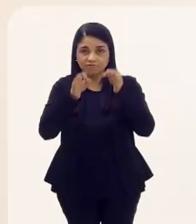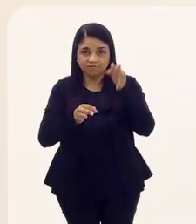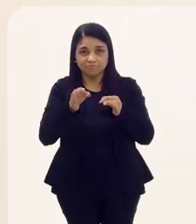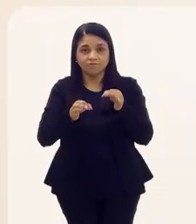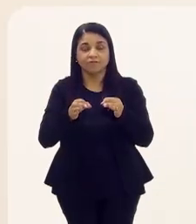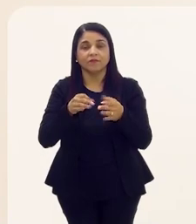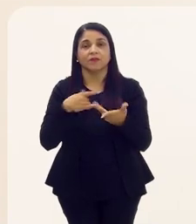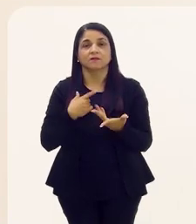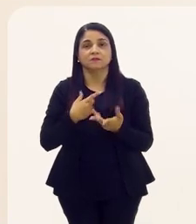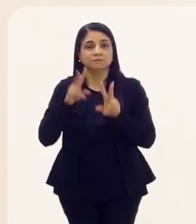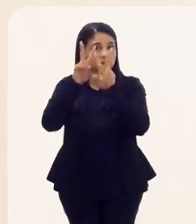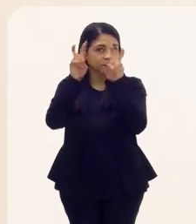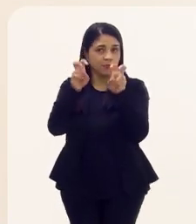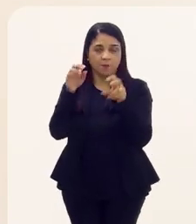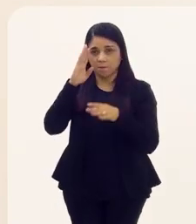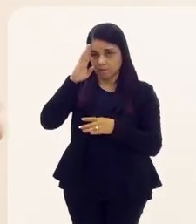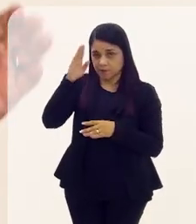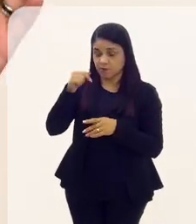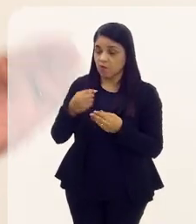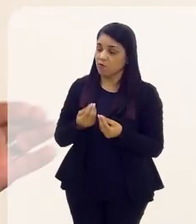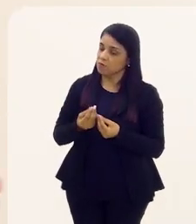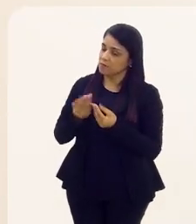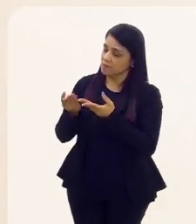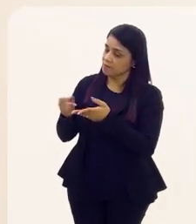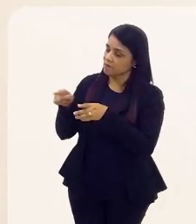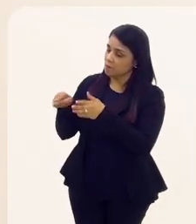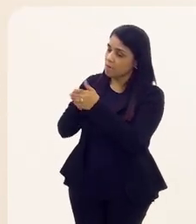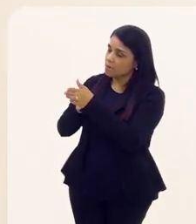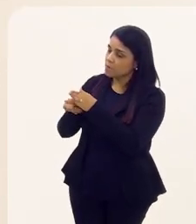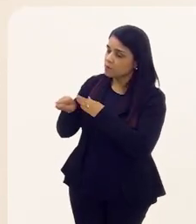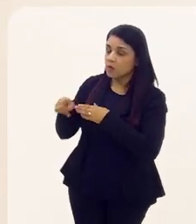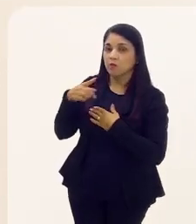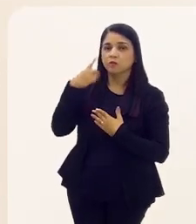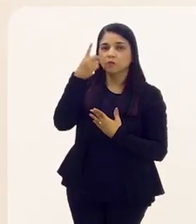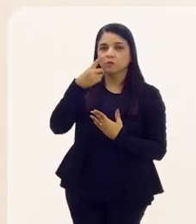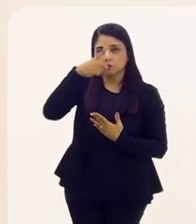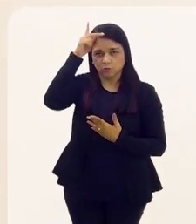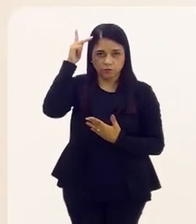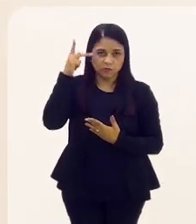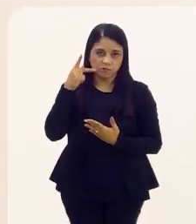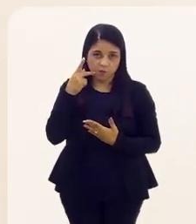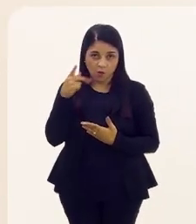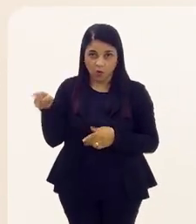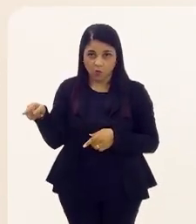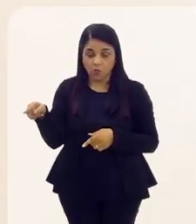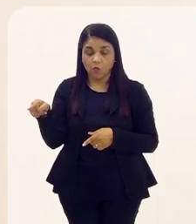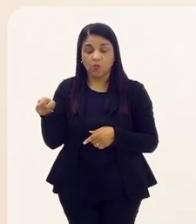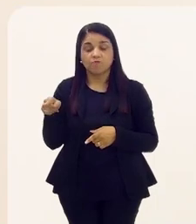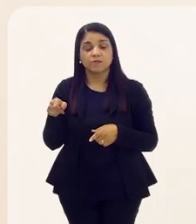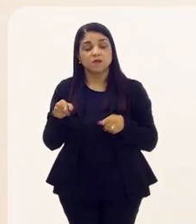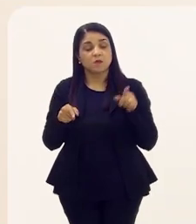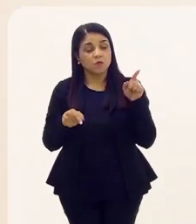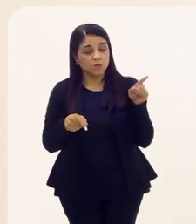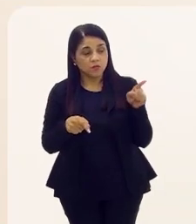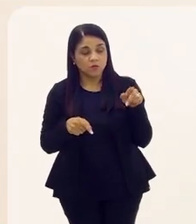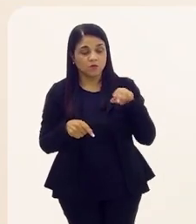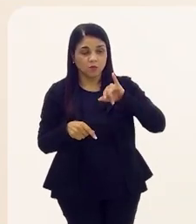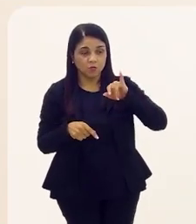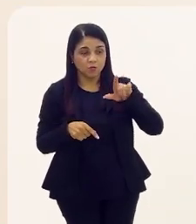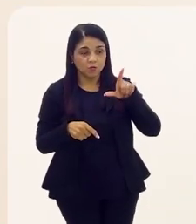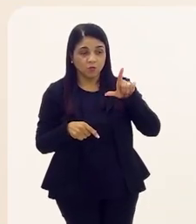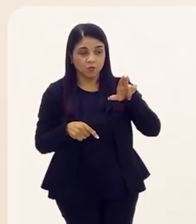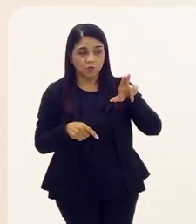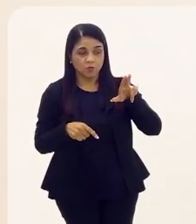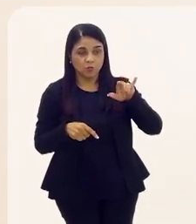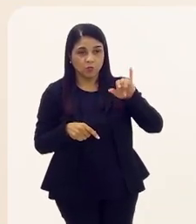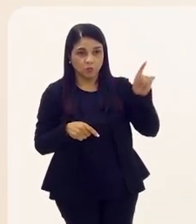o ponto central que nos traz aqui. Eu vou devolver para o deputado Luiz Paulo Corrêa, em cima daquilo que o doutor João